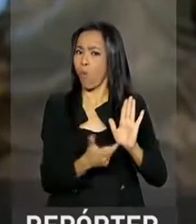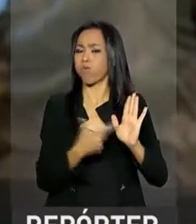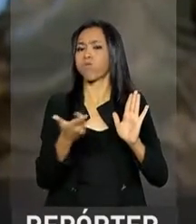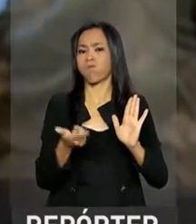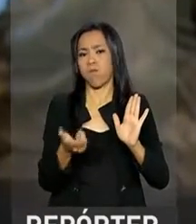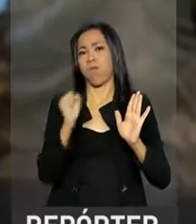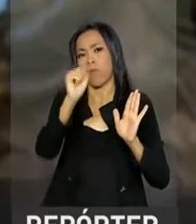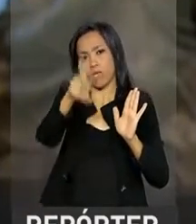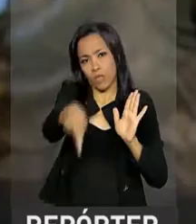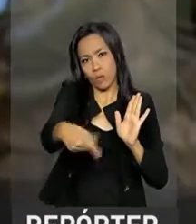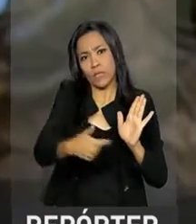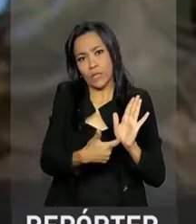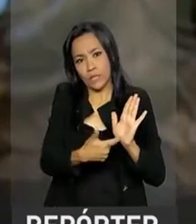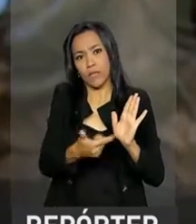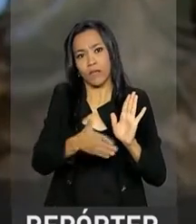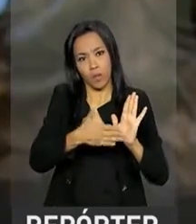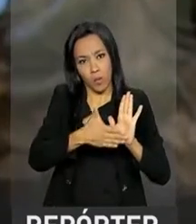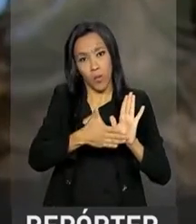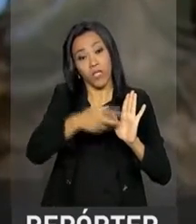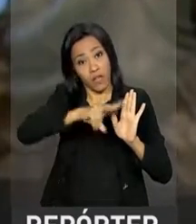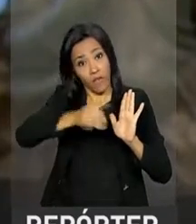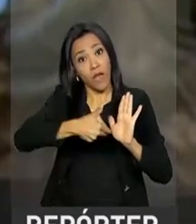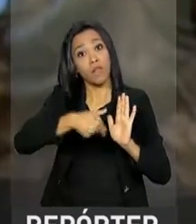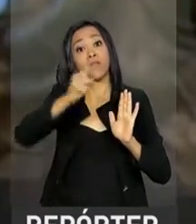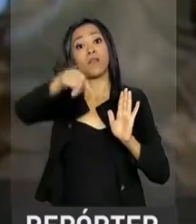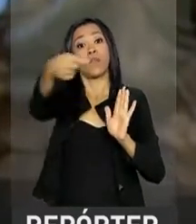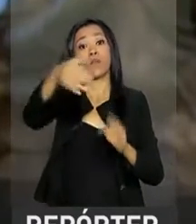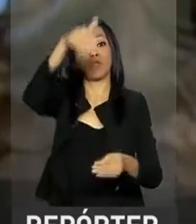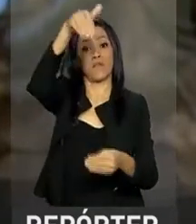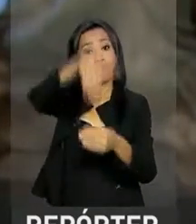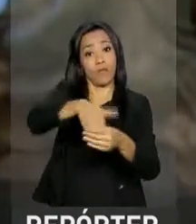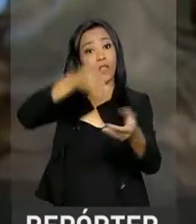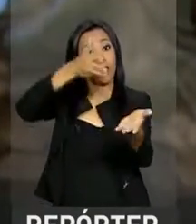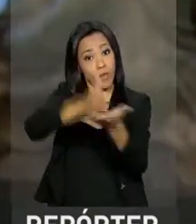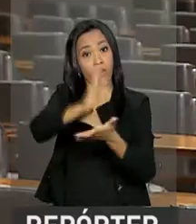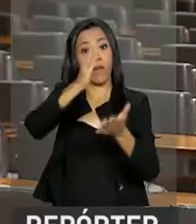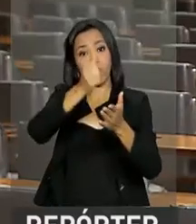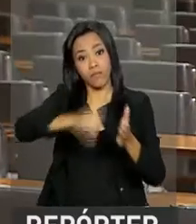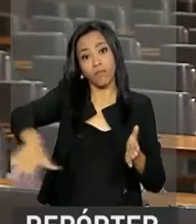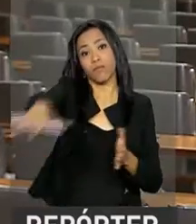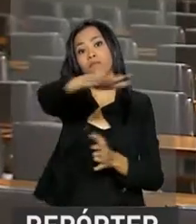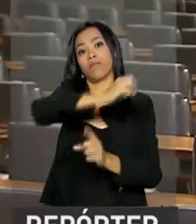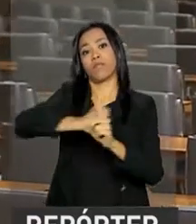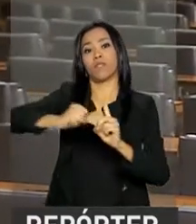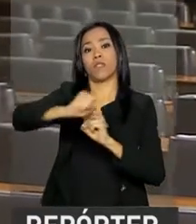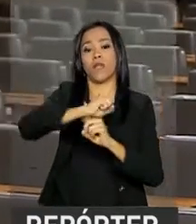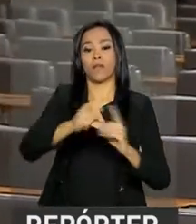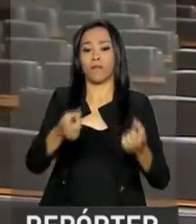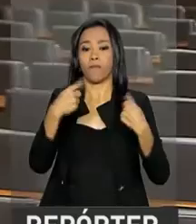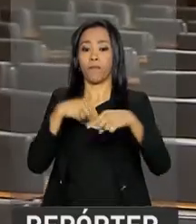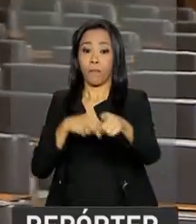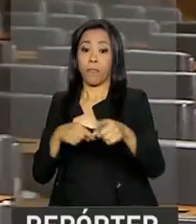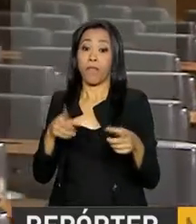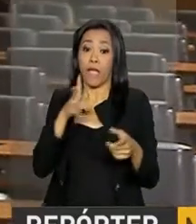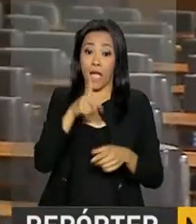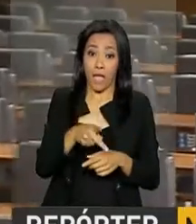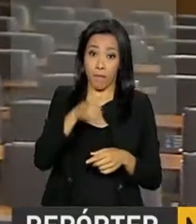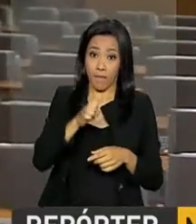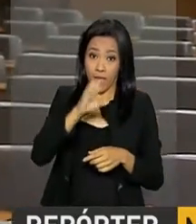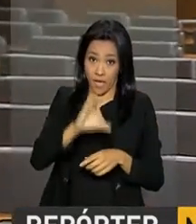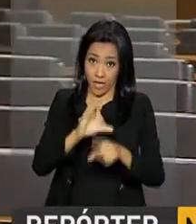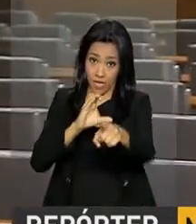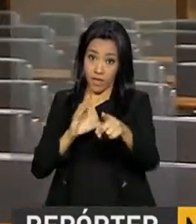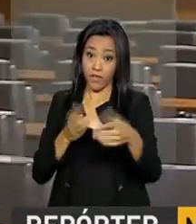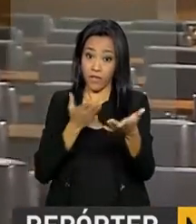porque ela, na verdade, será votada e será aprovada para toda a sociedade. A PEC vai ser votada aqui no plenário da Câmara